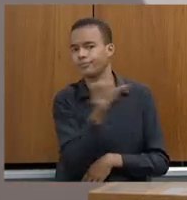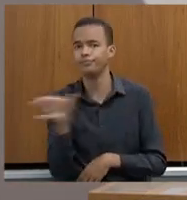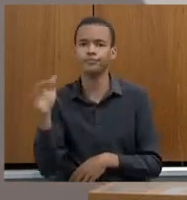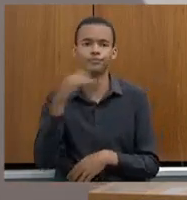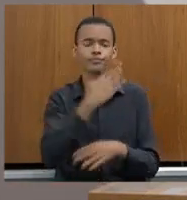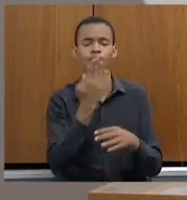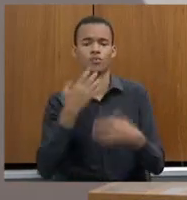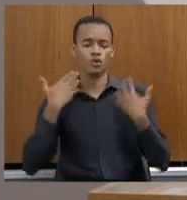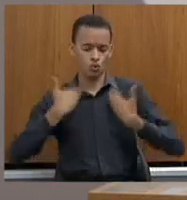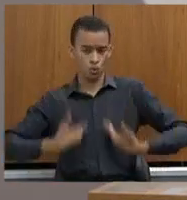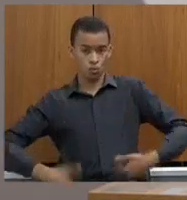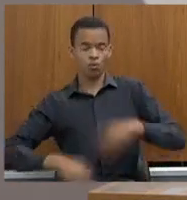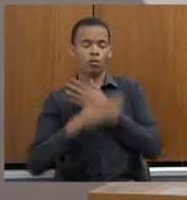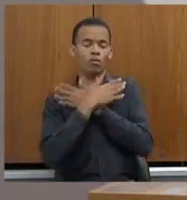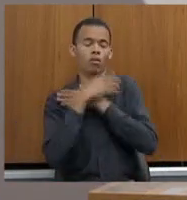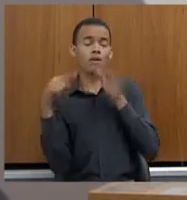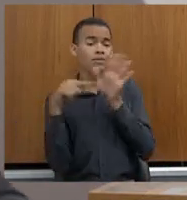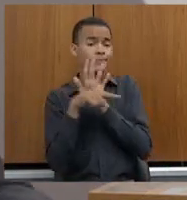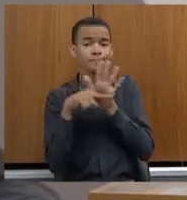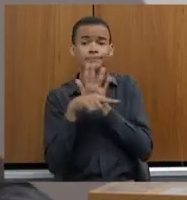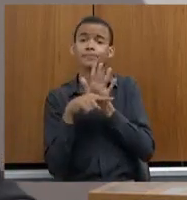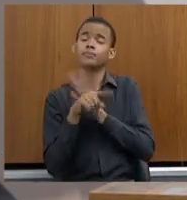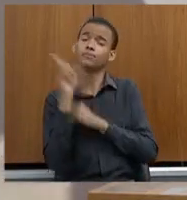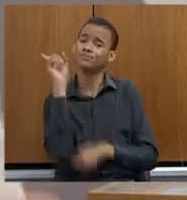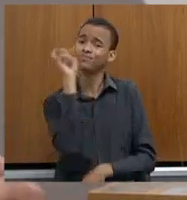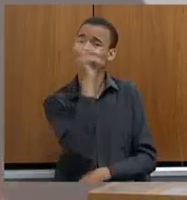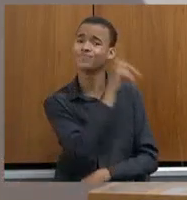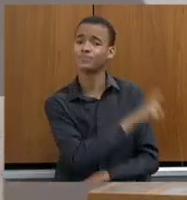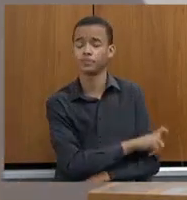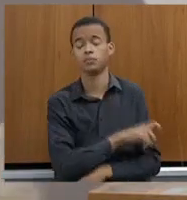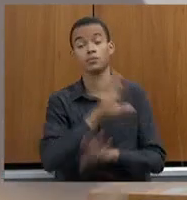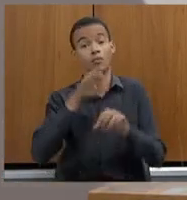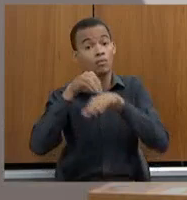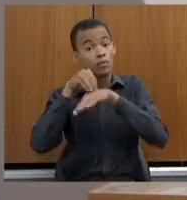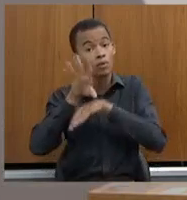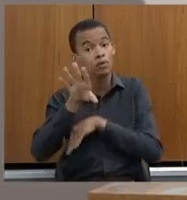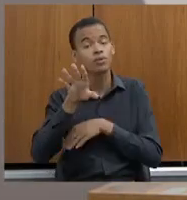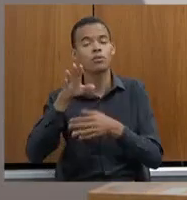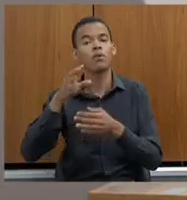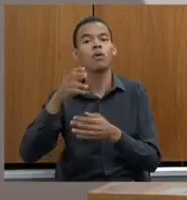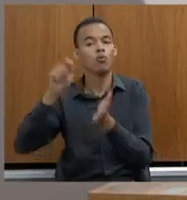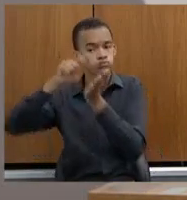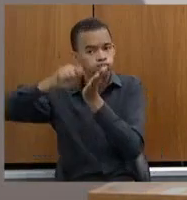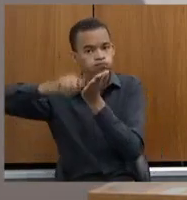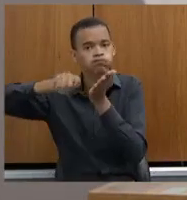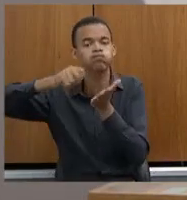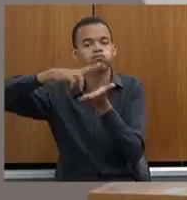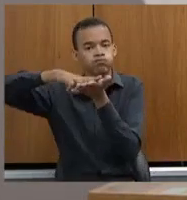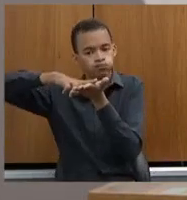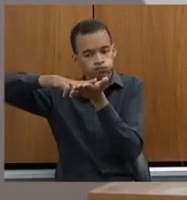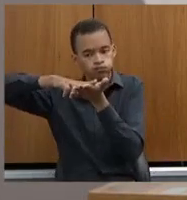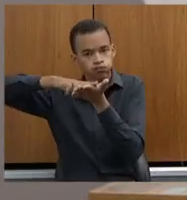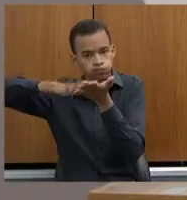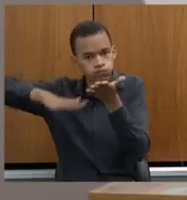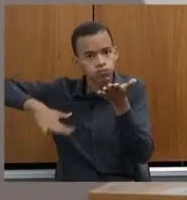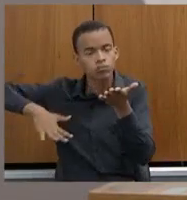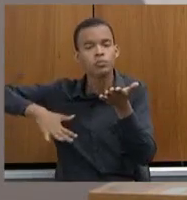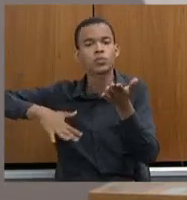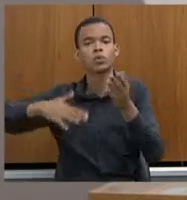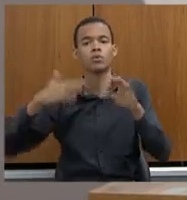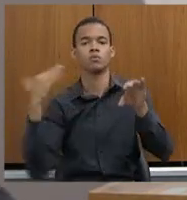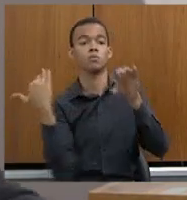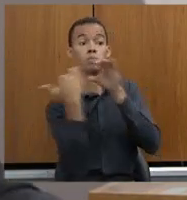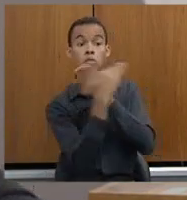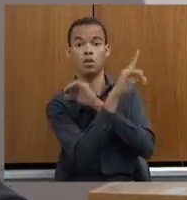corrigir. Então, eu queria deixar essa sugestão, ofício imediato para essa transição, para ela conhecer